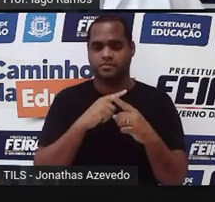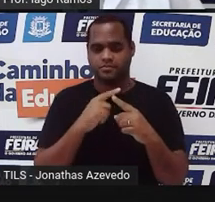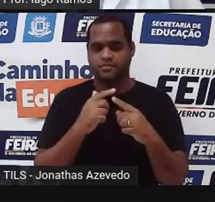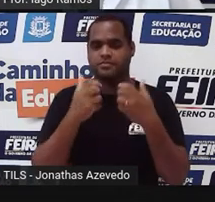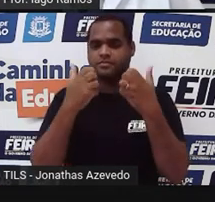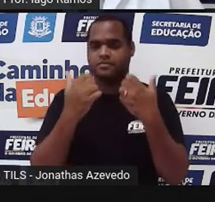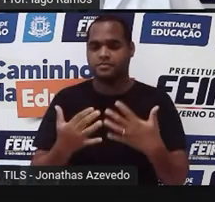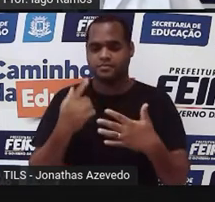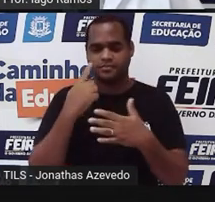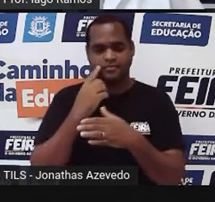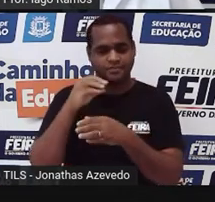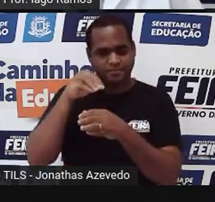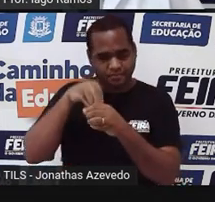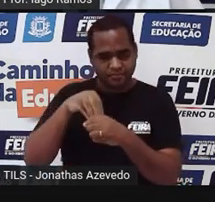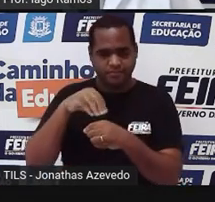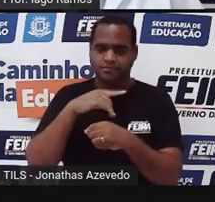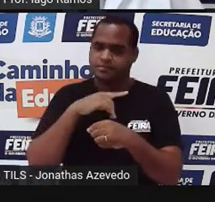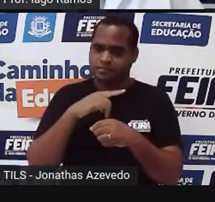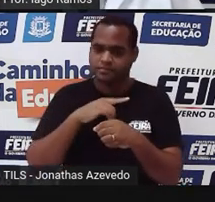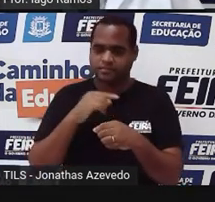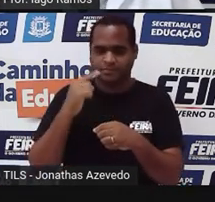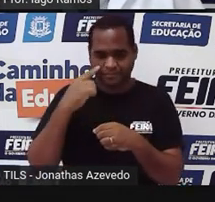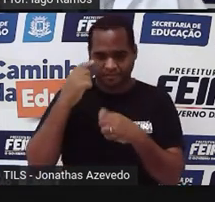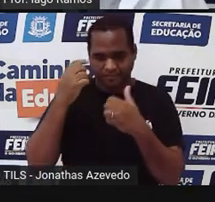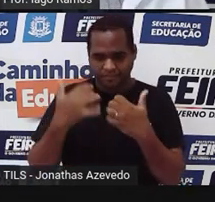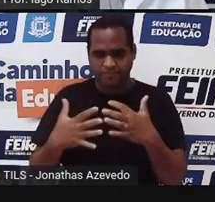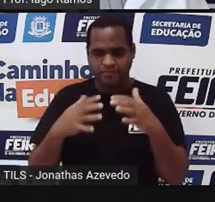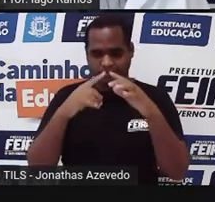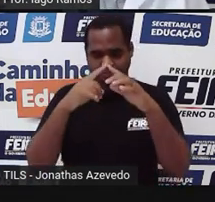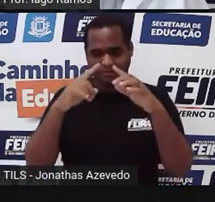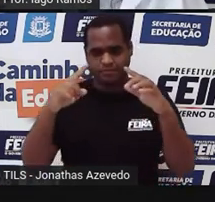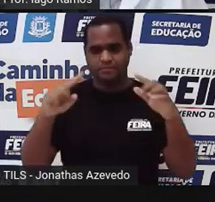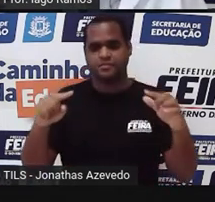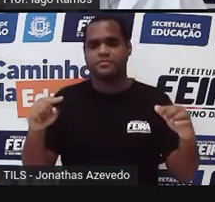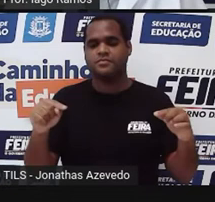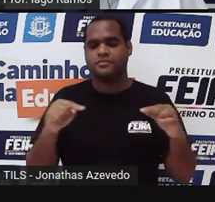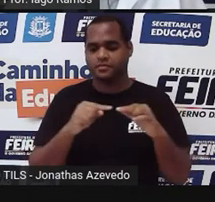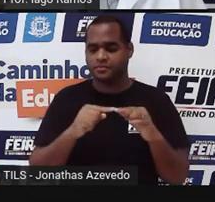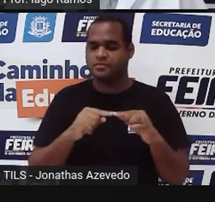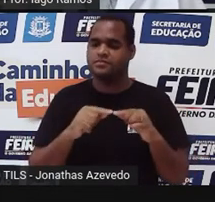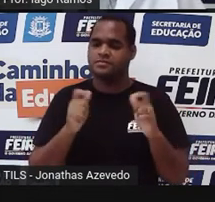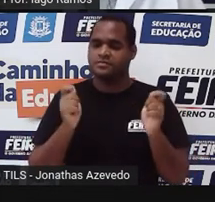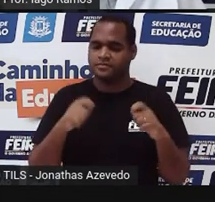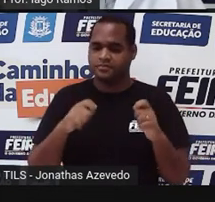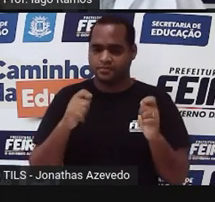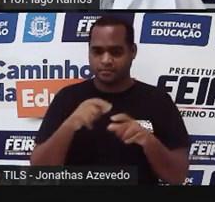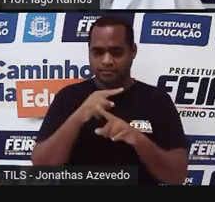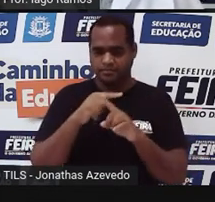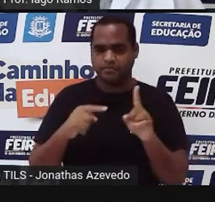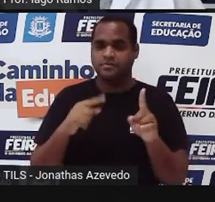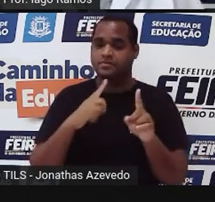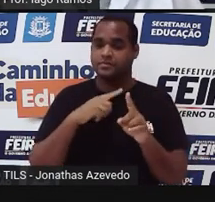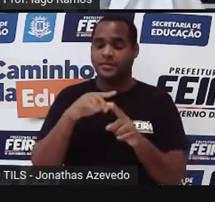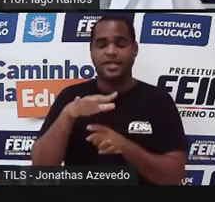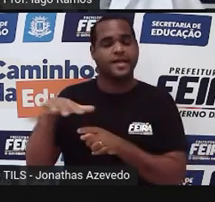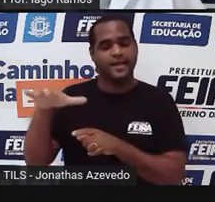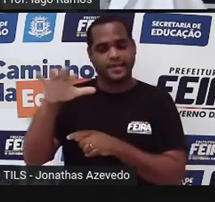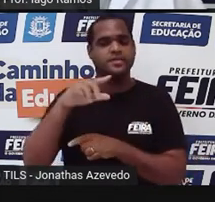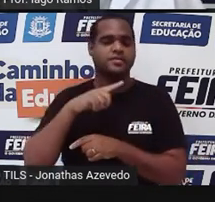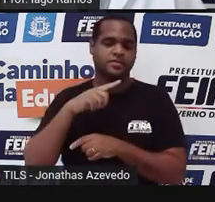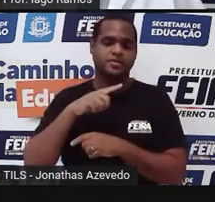das diagonais do losango, esse resultado, a metade. Isso aí é a área do losango, tá bom?